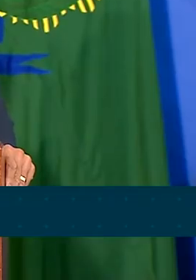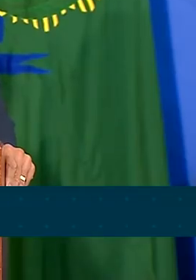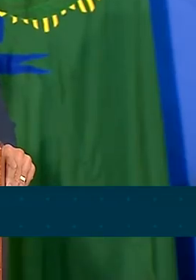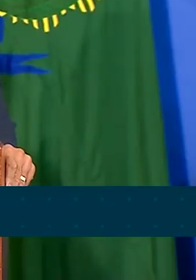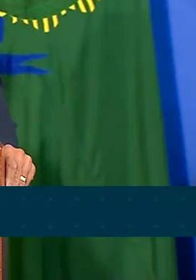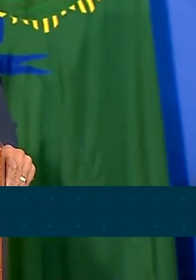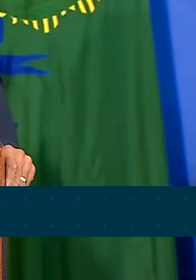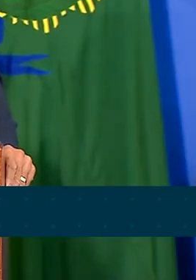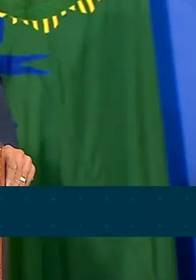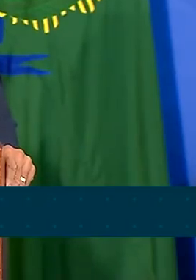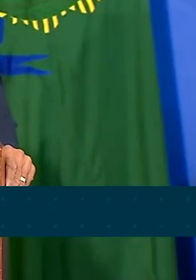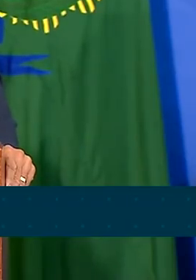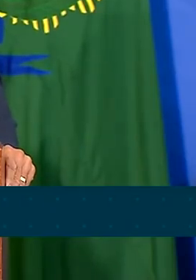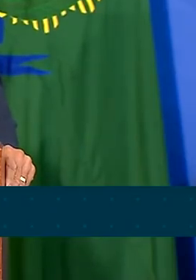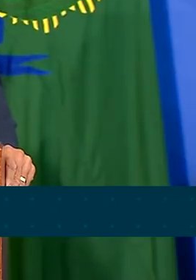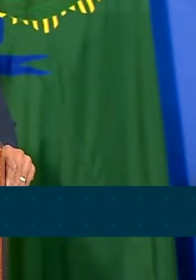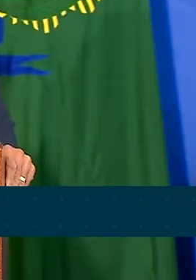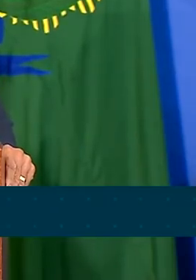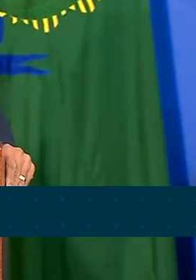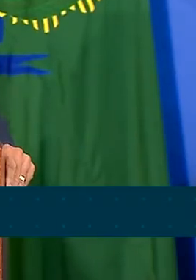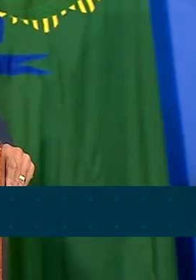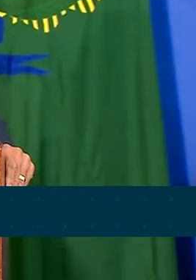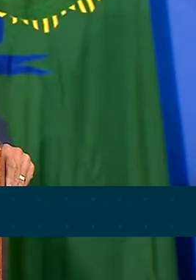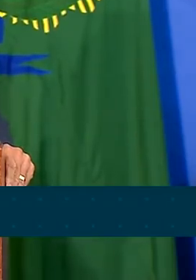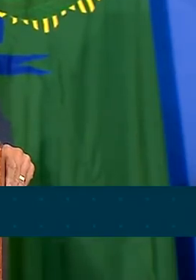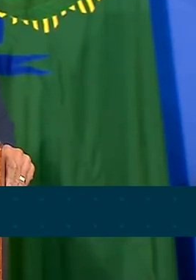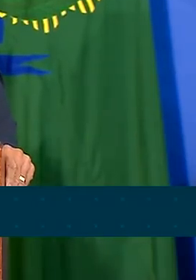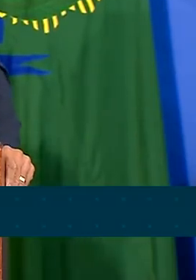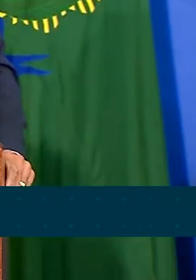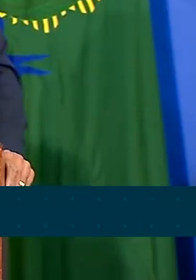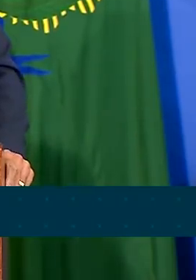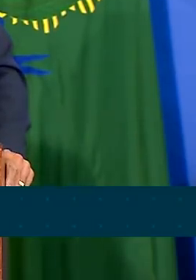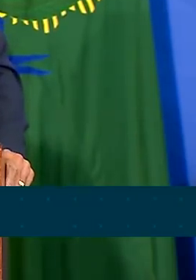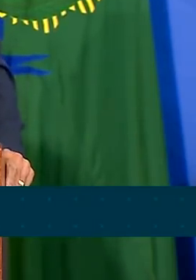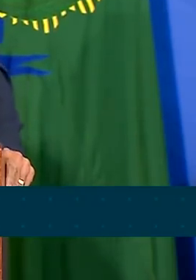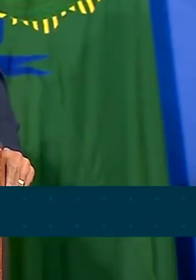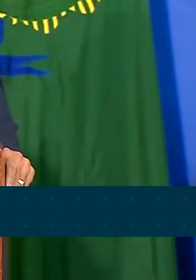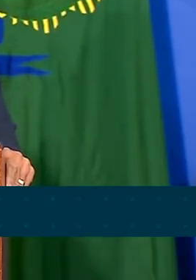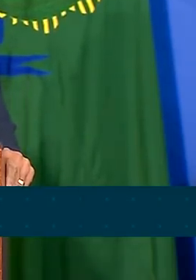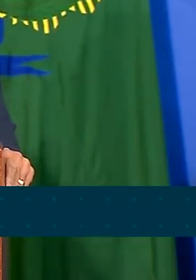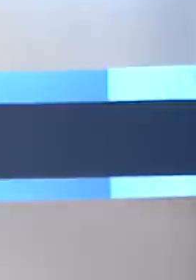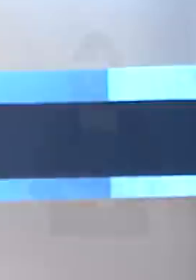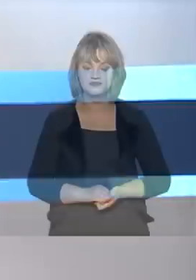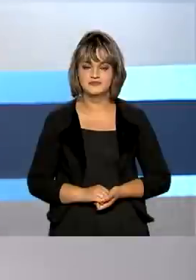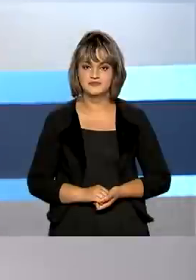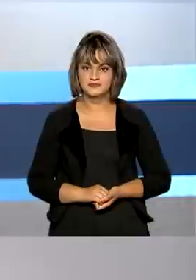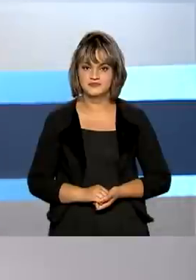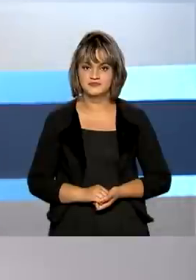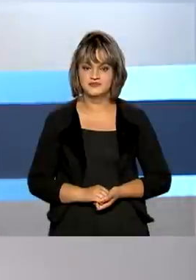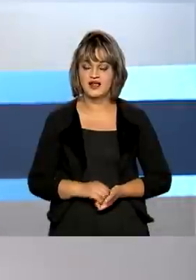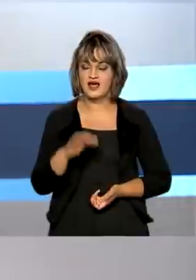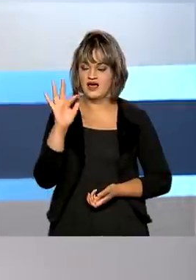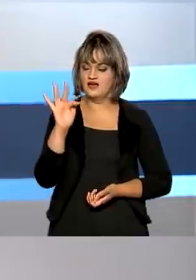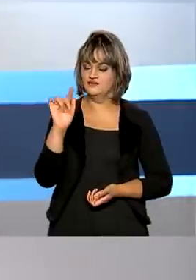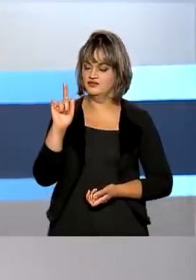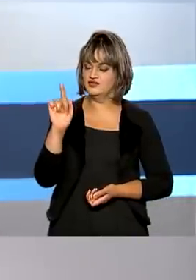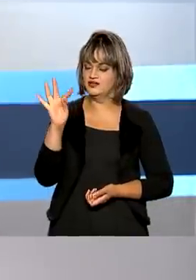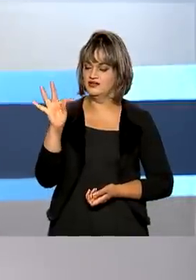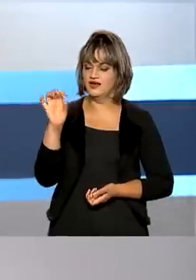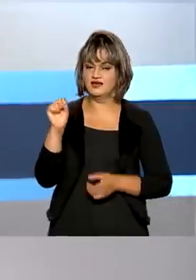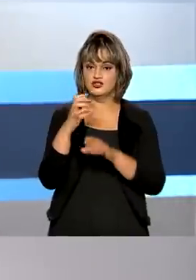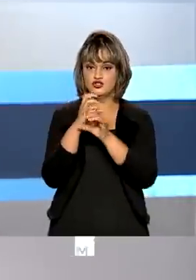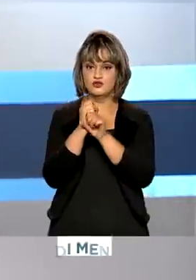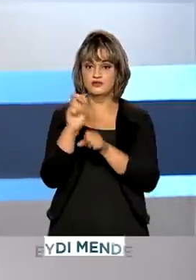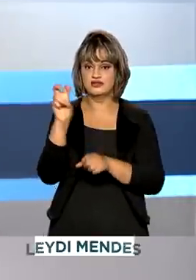traz alegria e nos deixa mais tranquilos para trabalhar. O FGTS completou